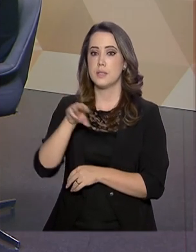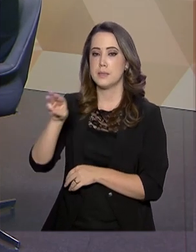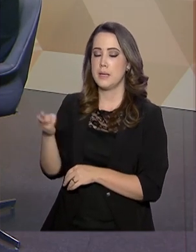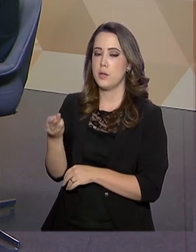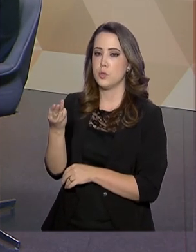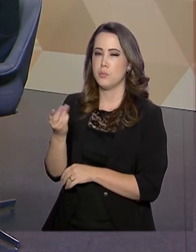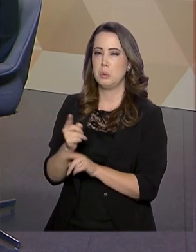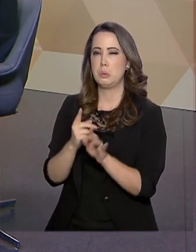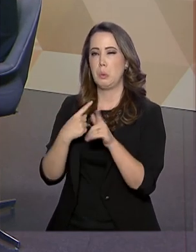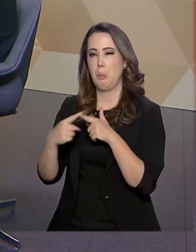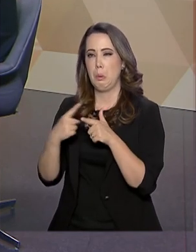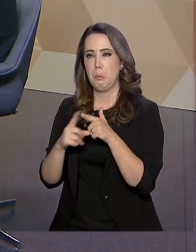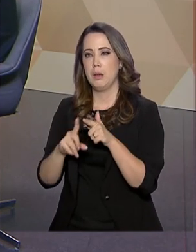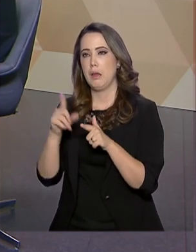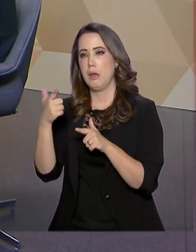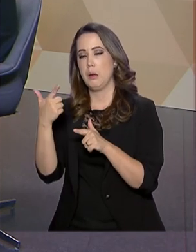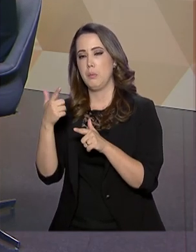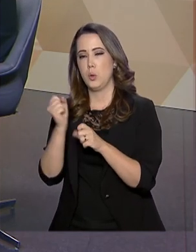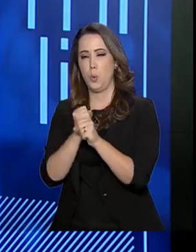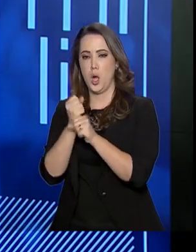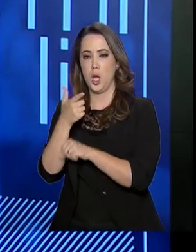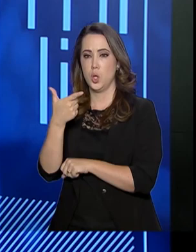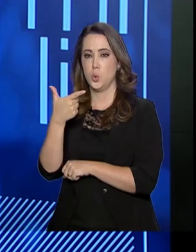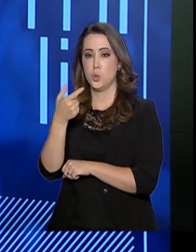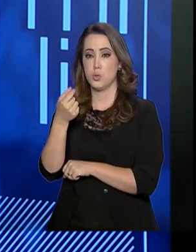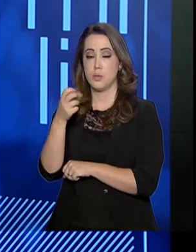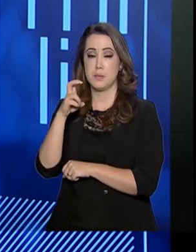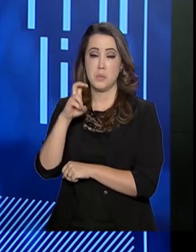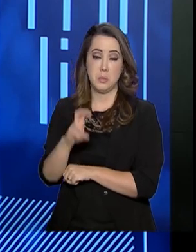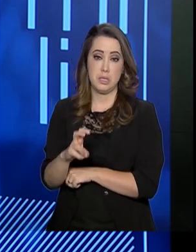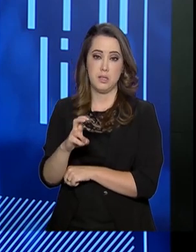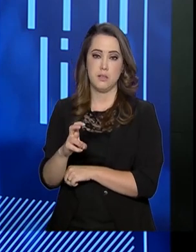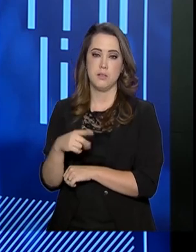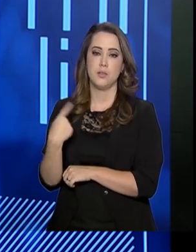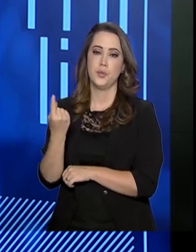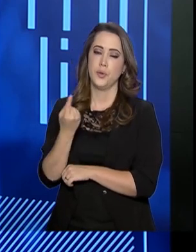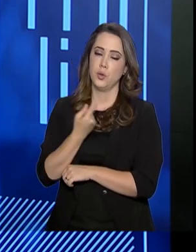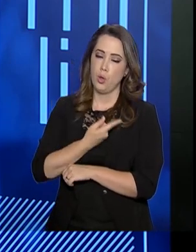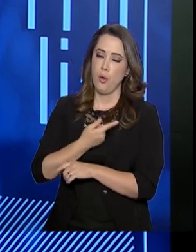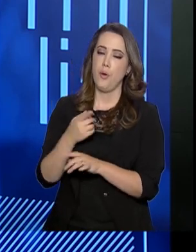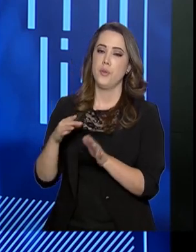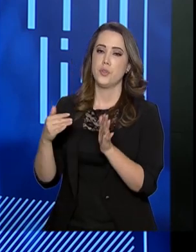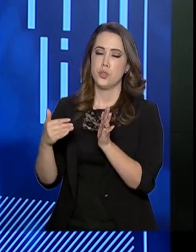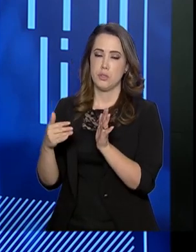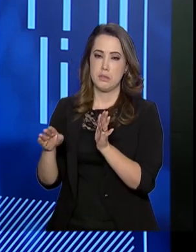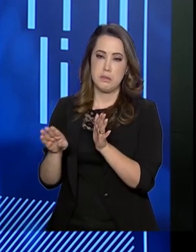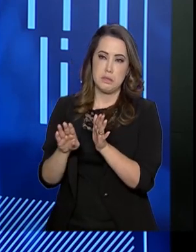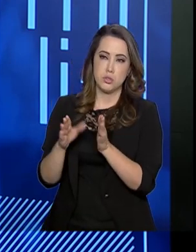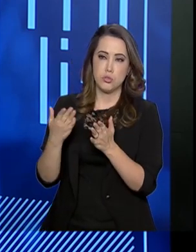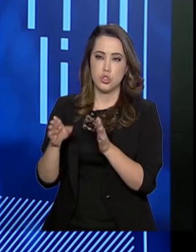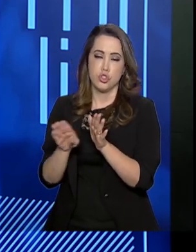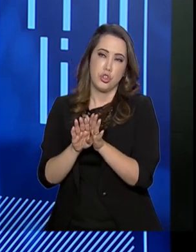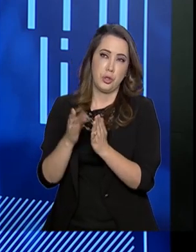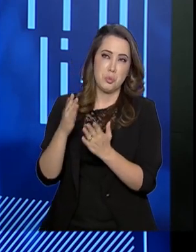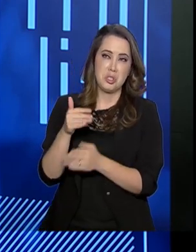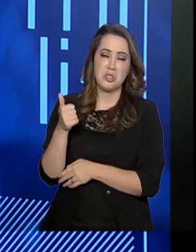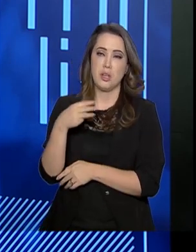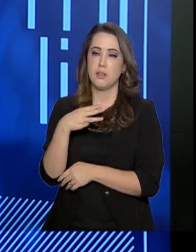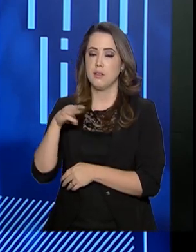da crise com Dilma em 2015. Chegamos a 13 milhões e 900 e hoje estamos em torno de